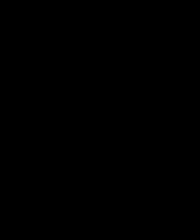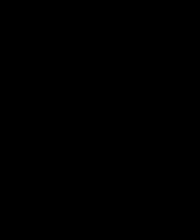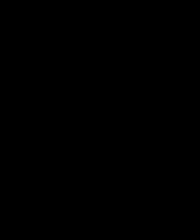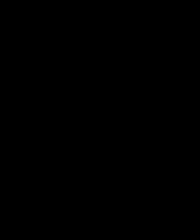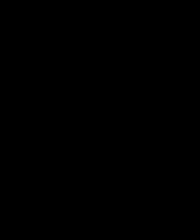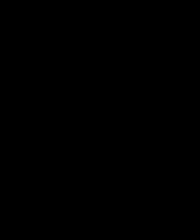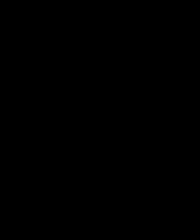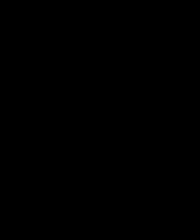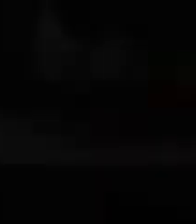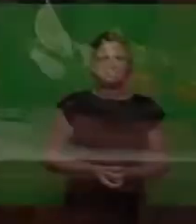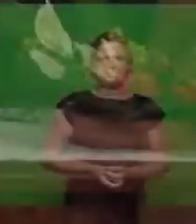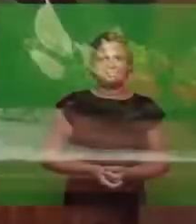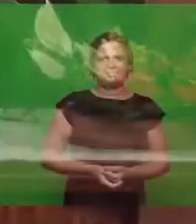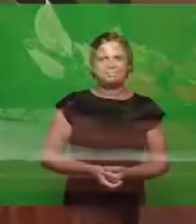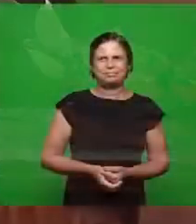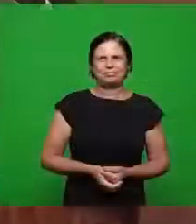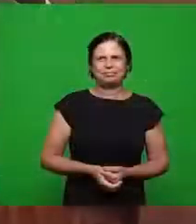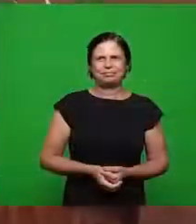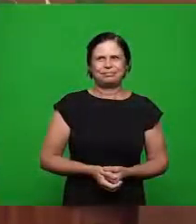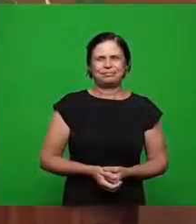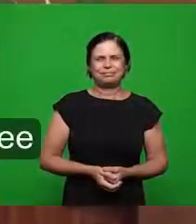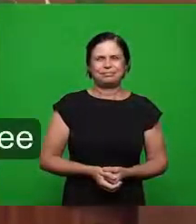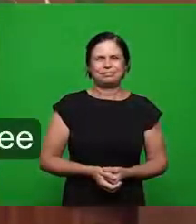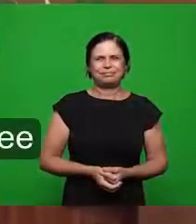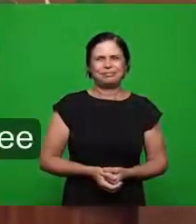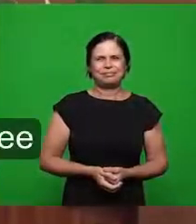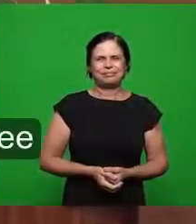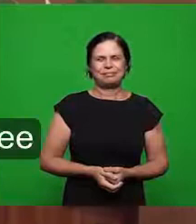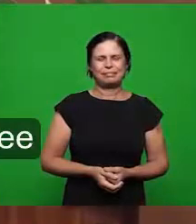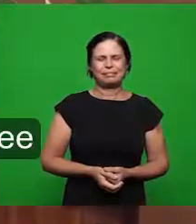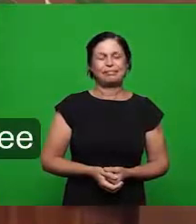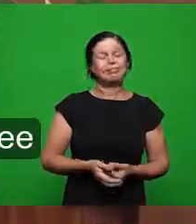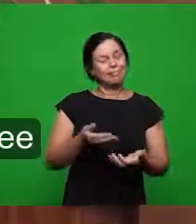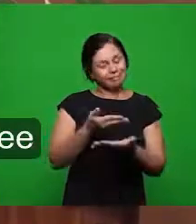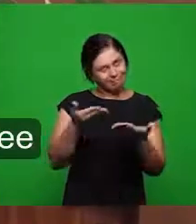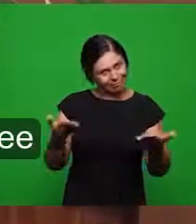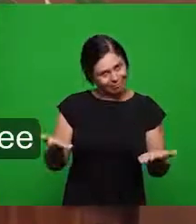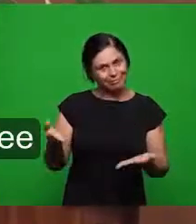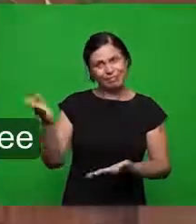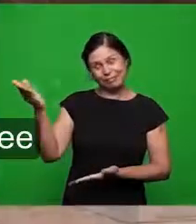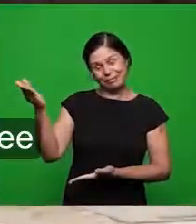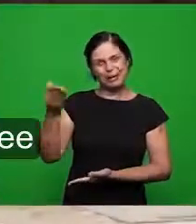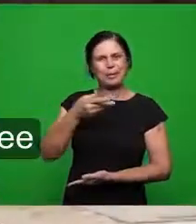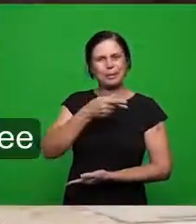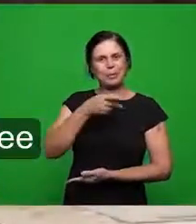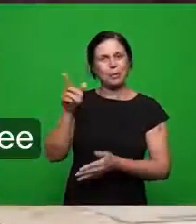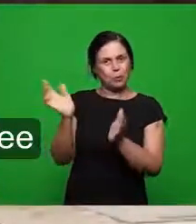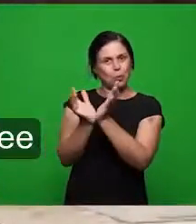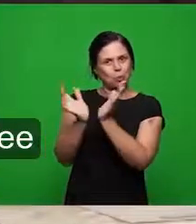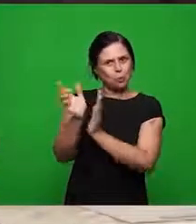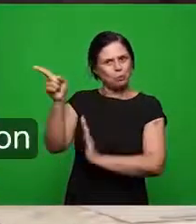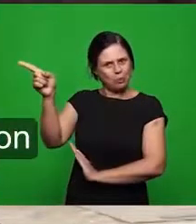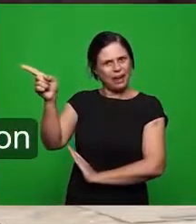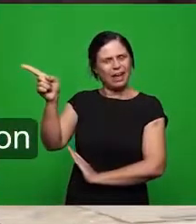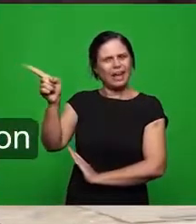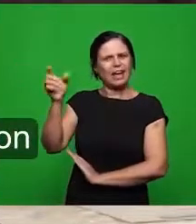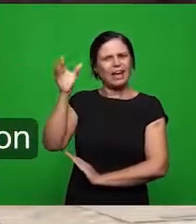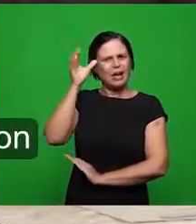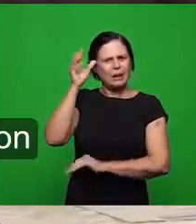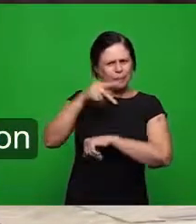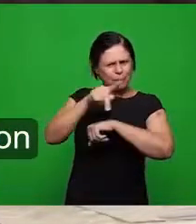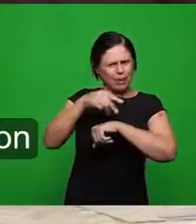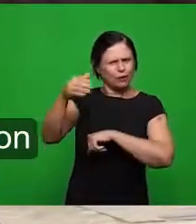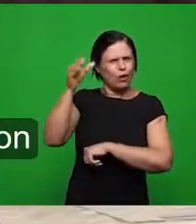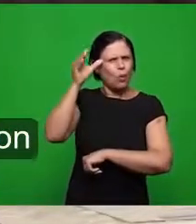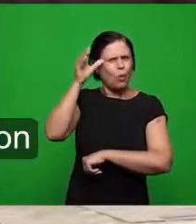tivemos a saudação do nosso irmão Pastor Lee que está ali na